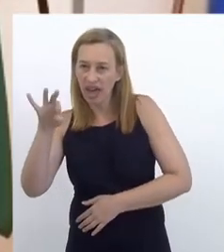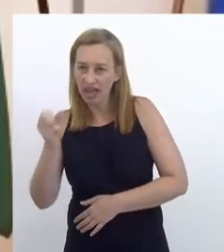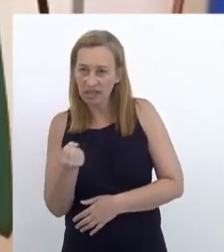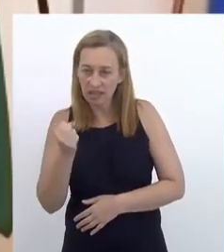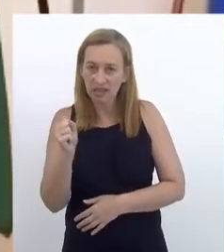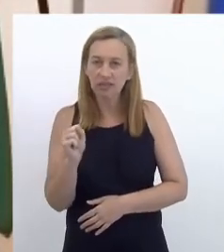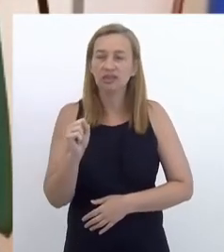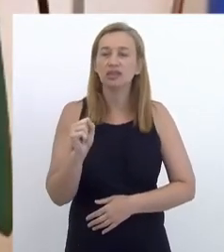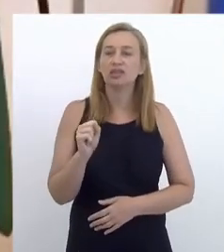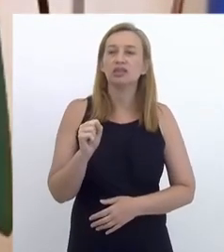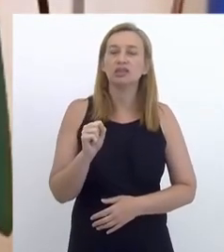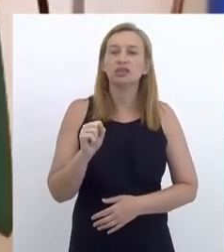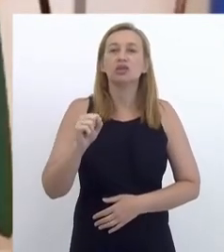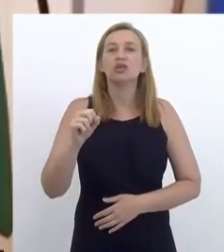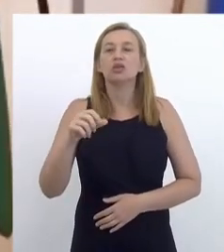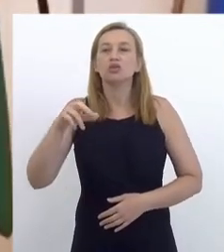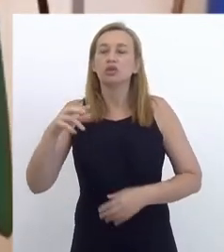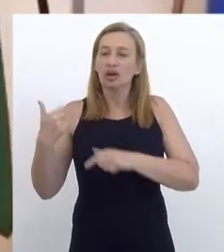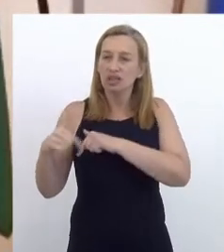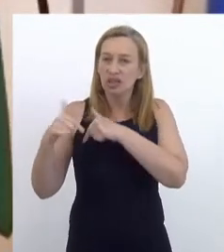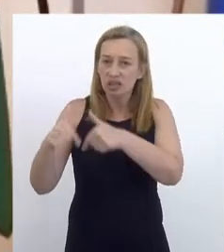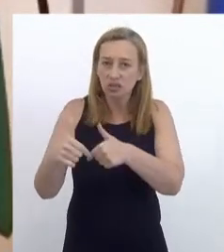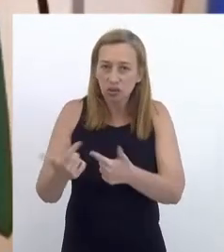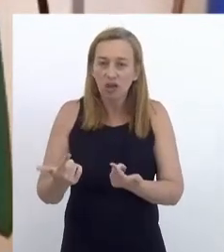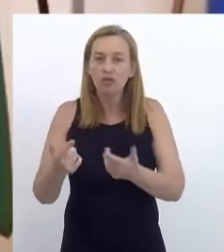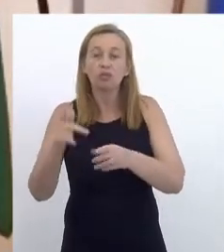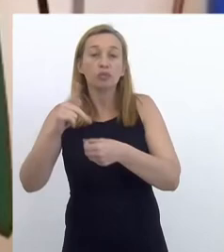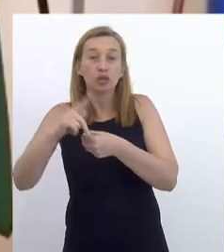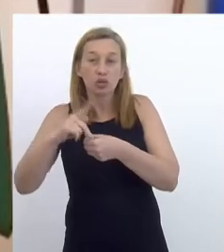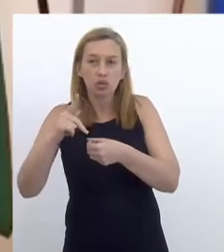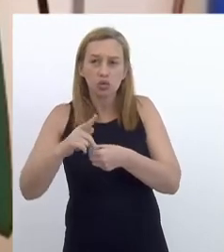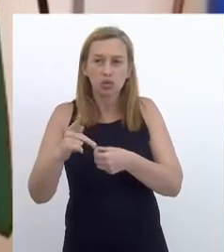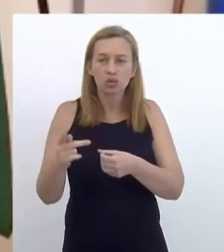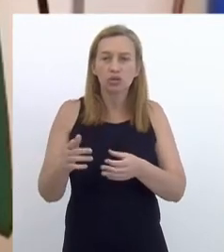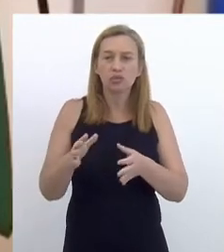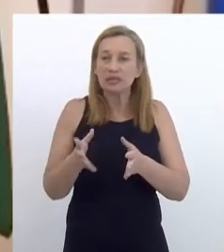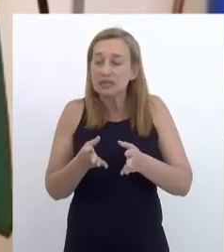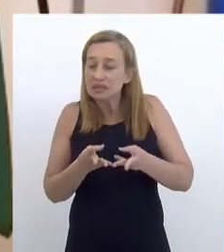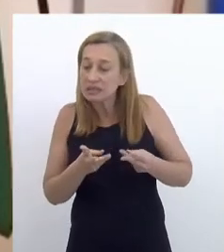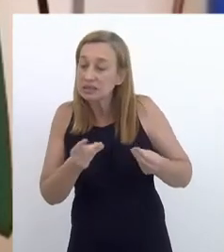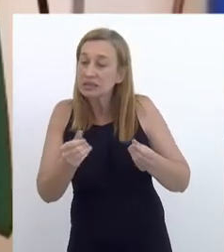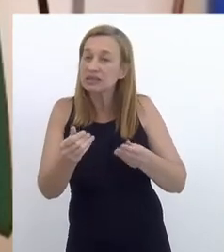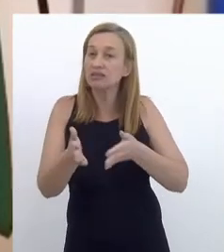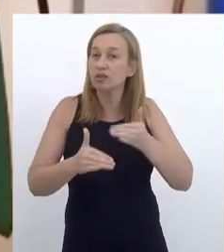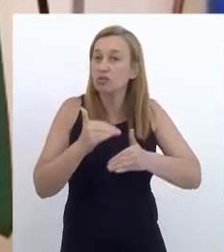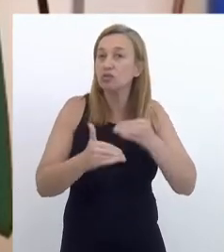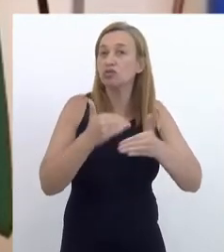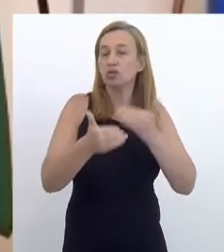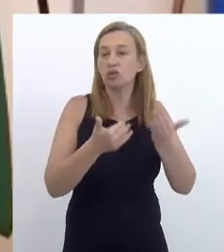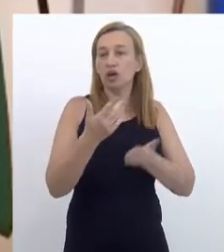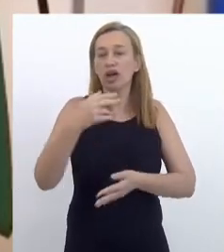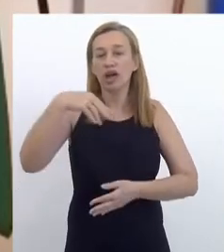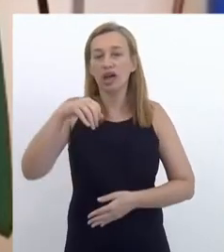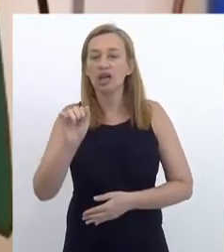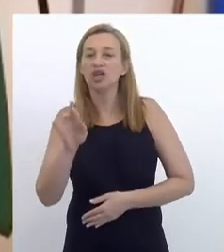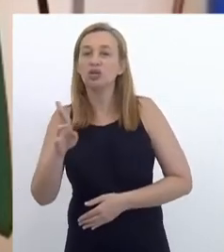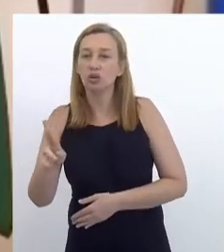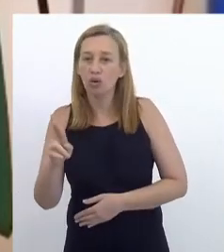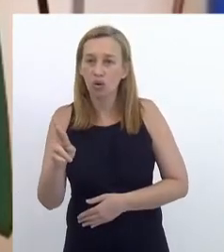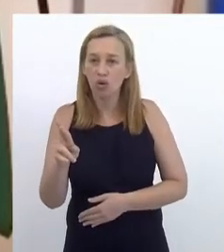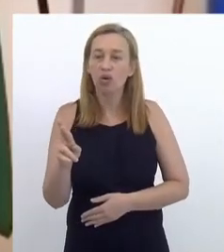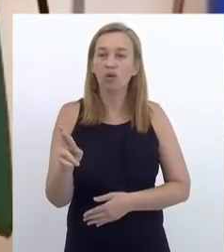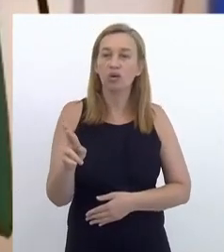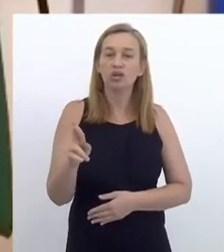a Equinor. Os noruegueses são muito tradicionais na produção de petróleo e muito sensíveis ao desenvolvimento. A Equinor deriva de uma estatal